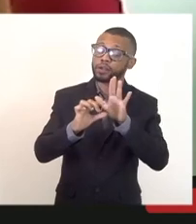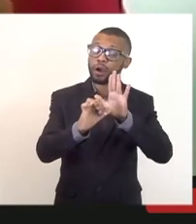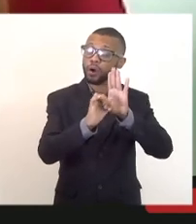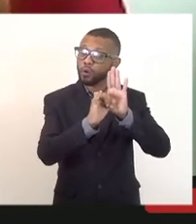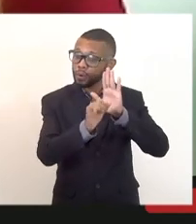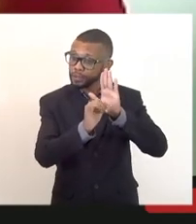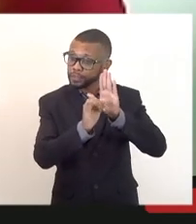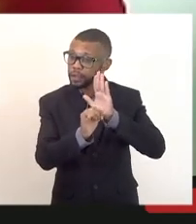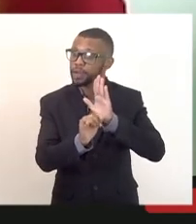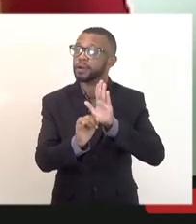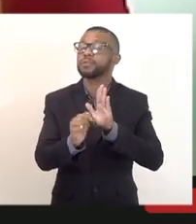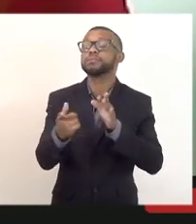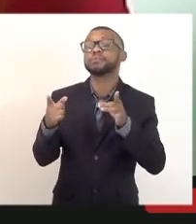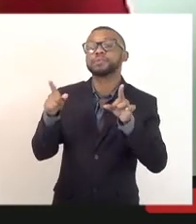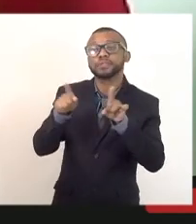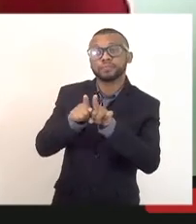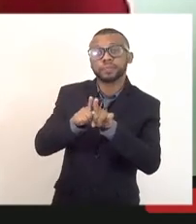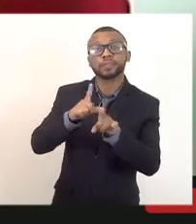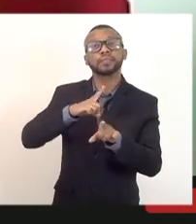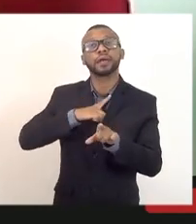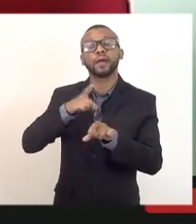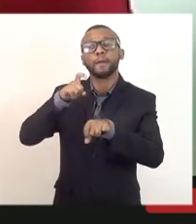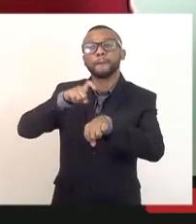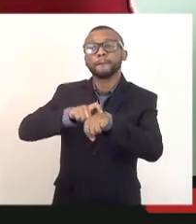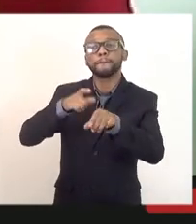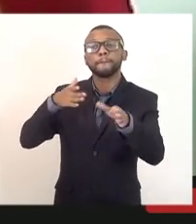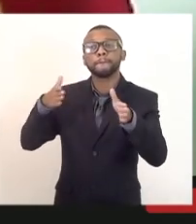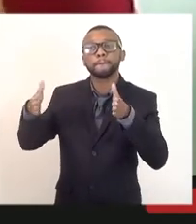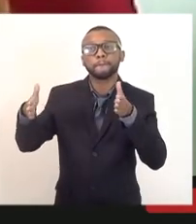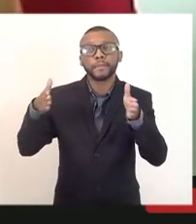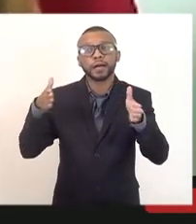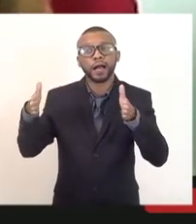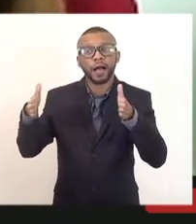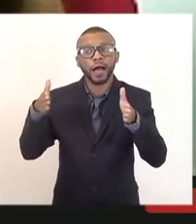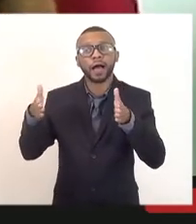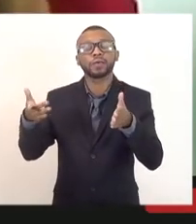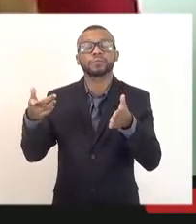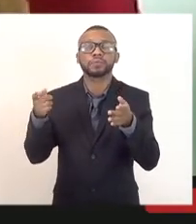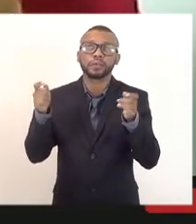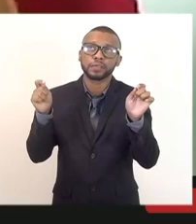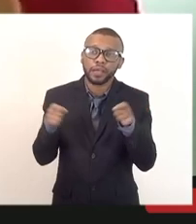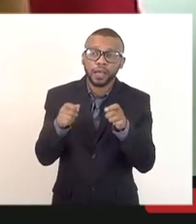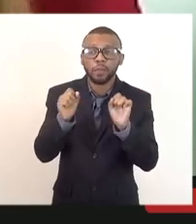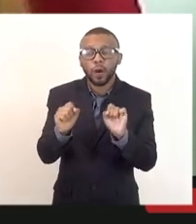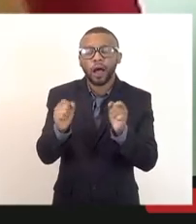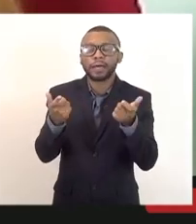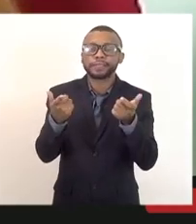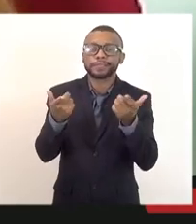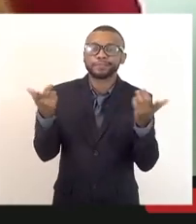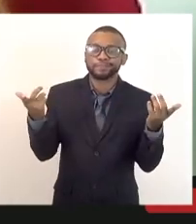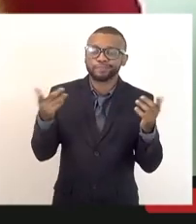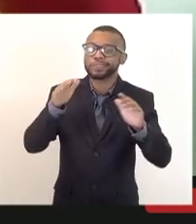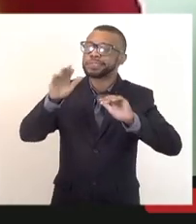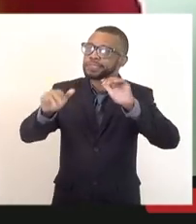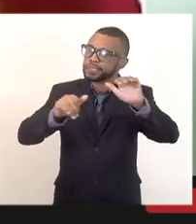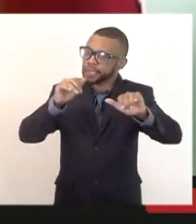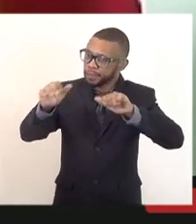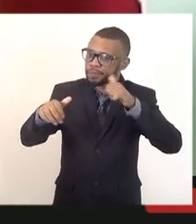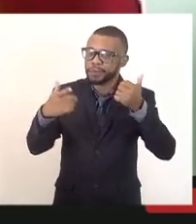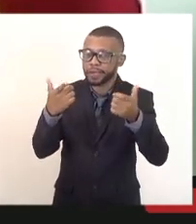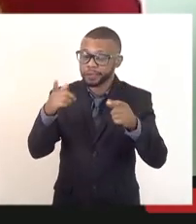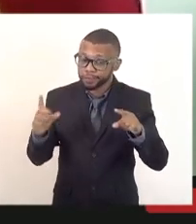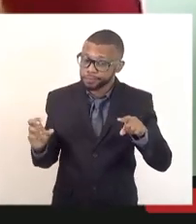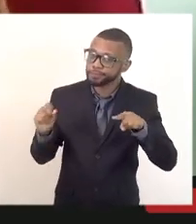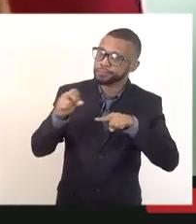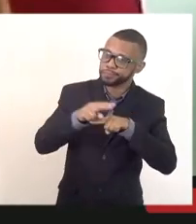se tenha aí um prazo para que eles possam se preparar sem perder de vista a necessidade do chamamento. E também